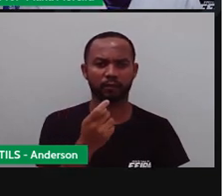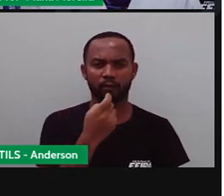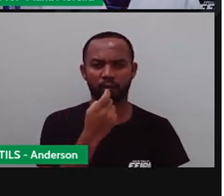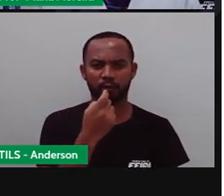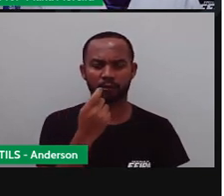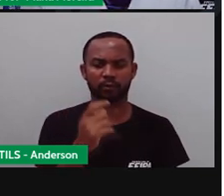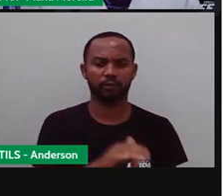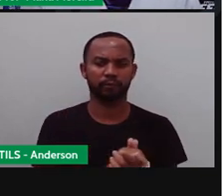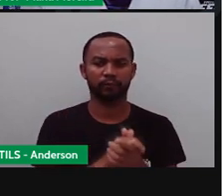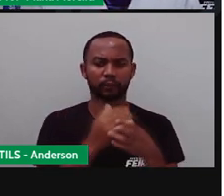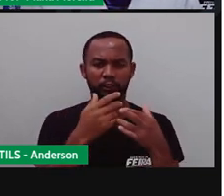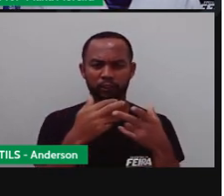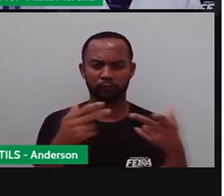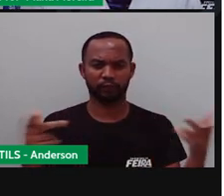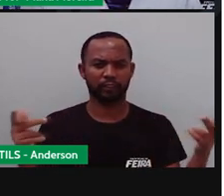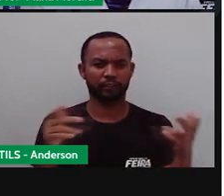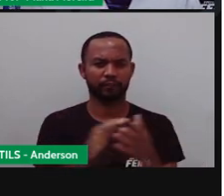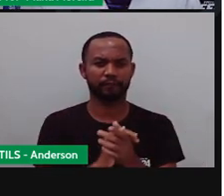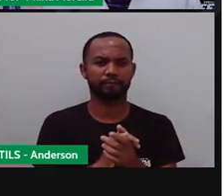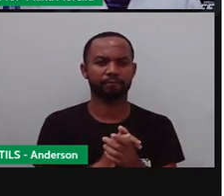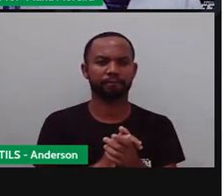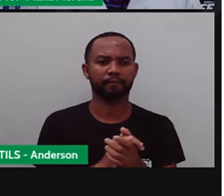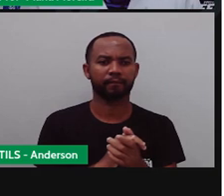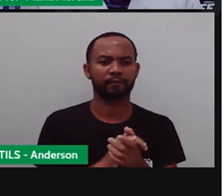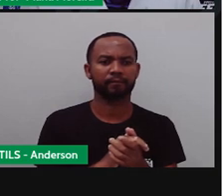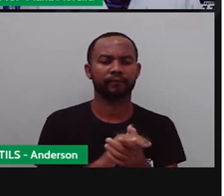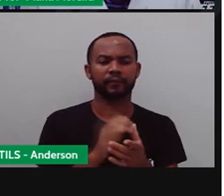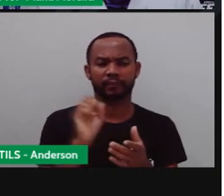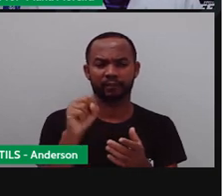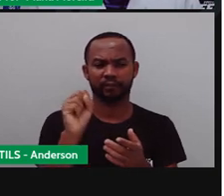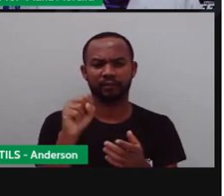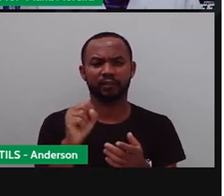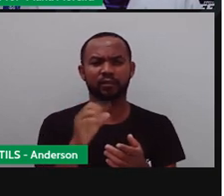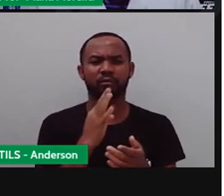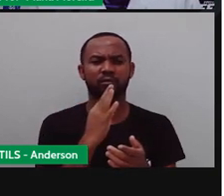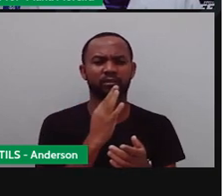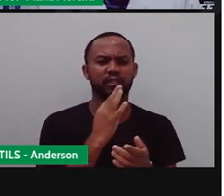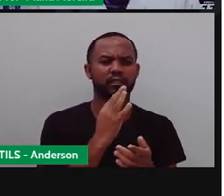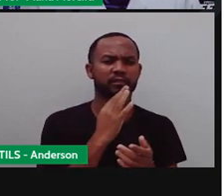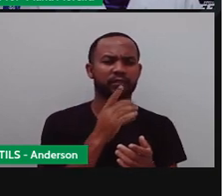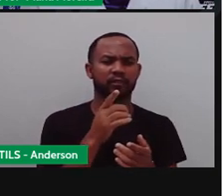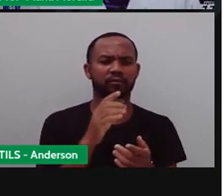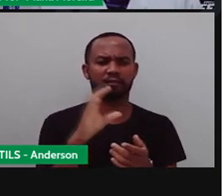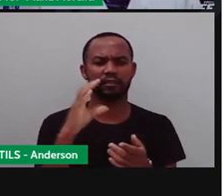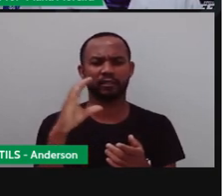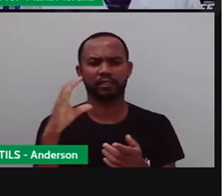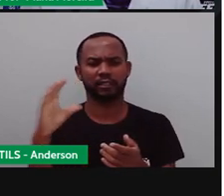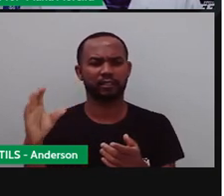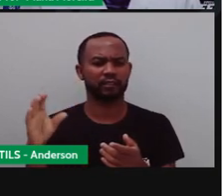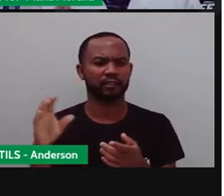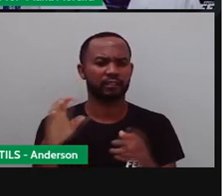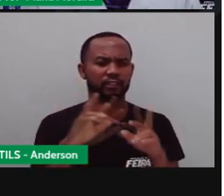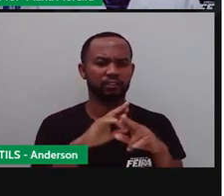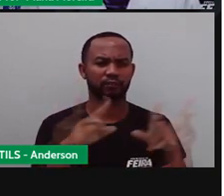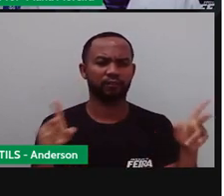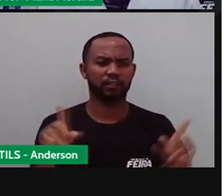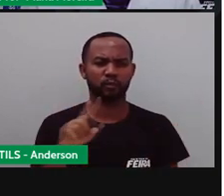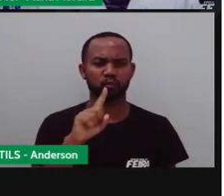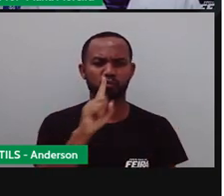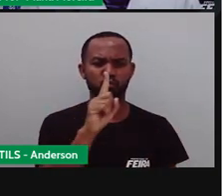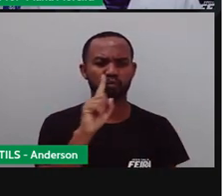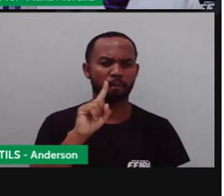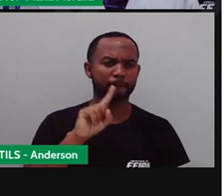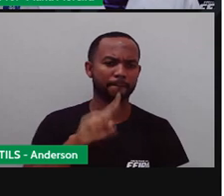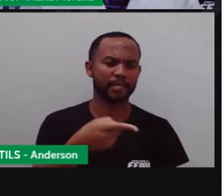de espécies diferentes. Sendo que são conhecidas pela ciência cerca de 1 milhão